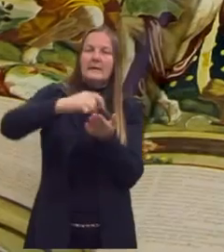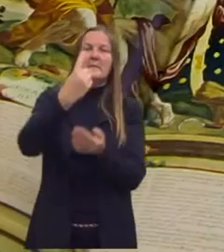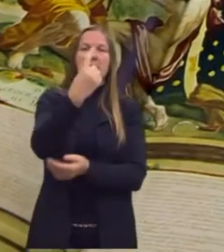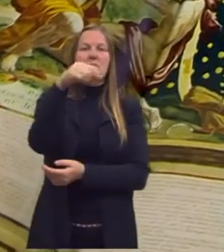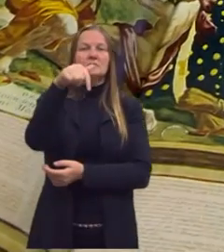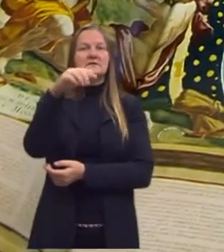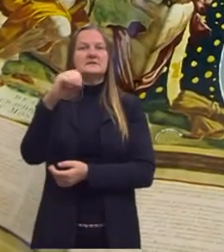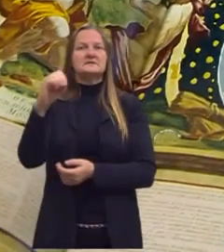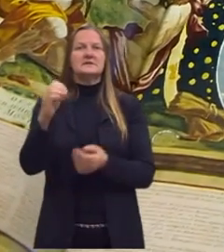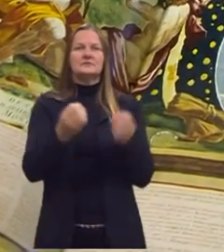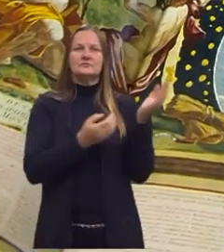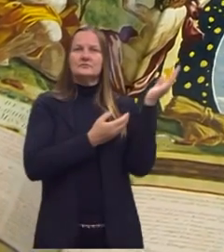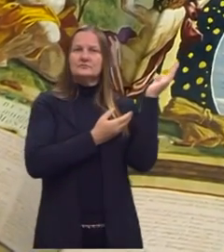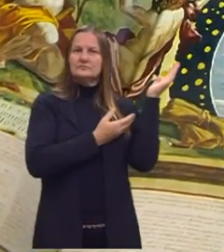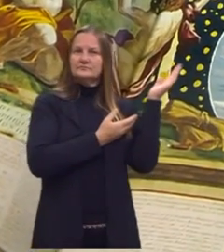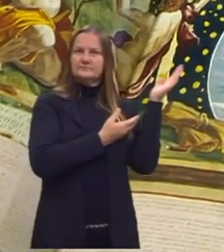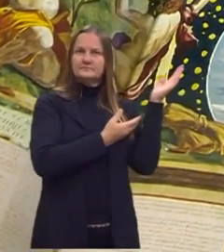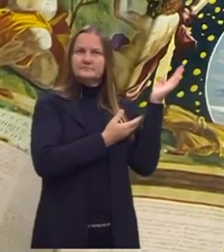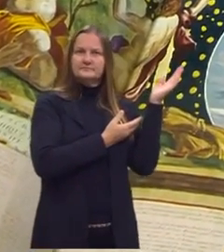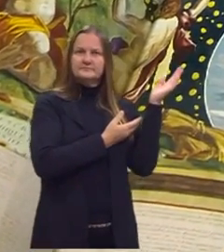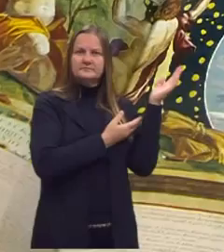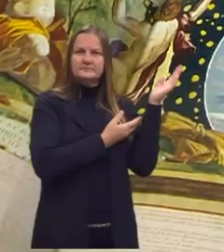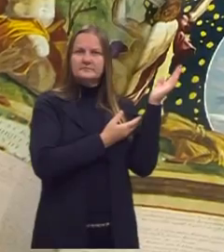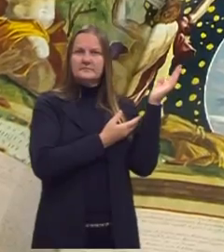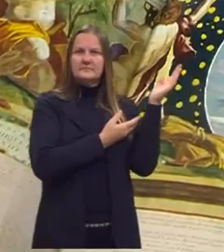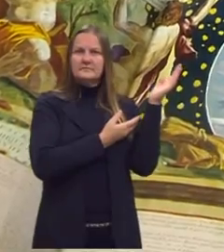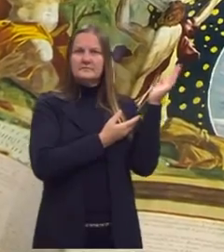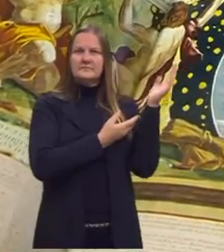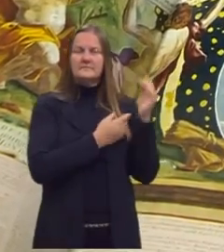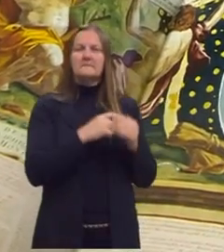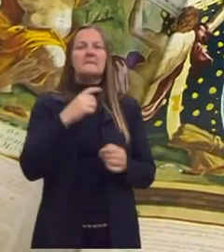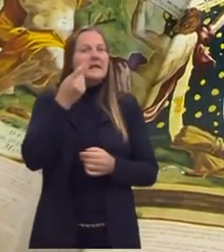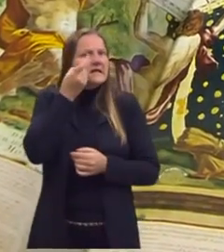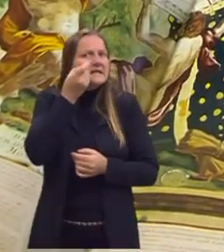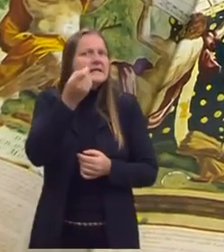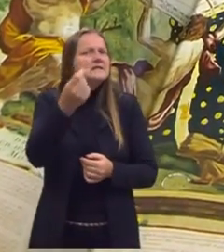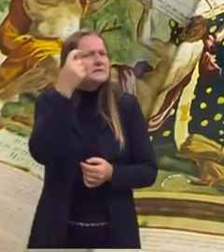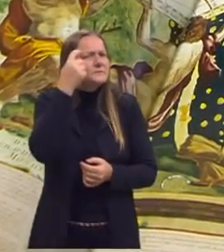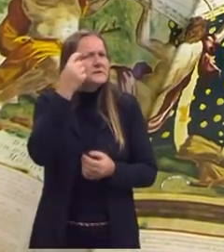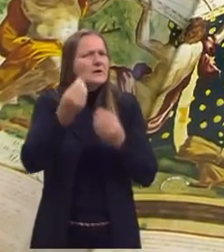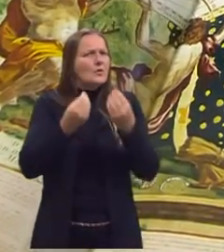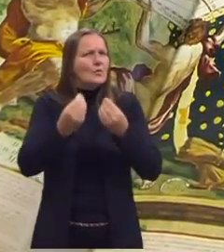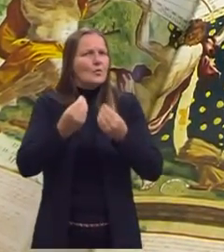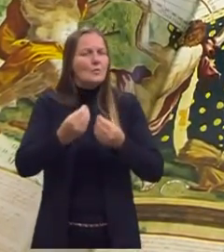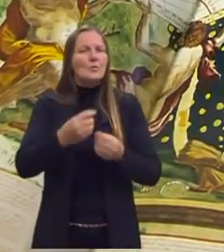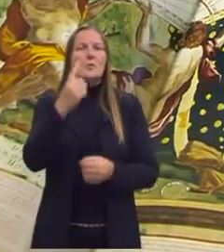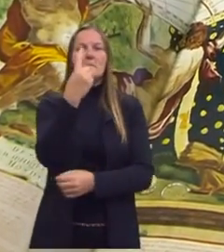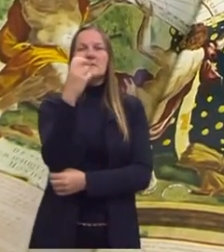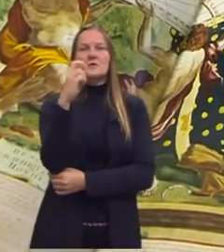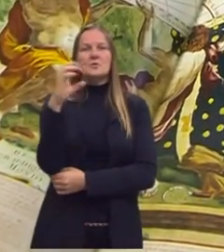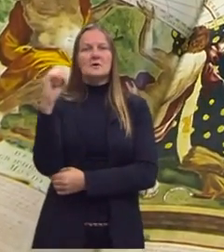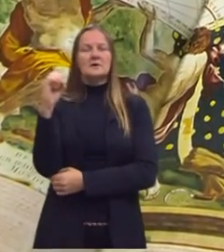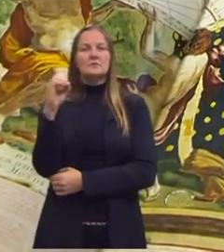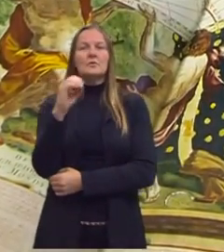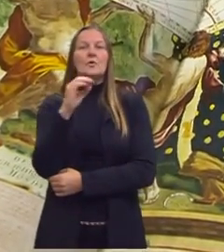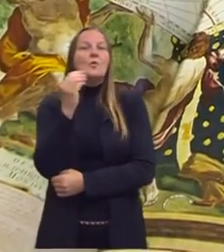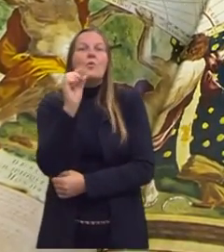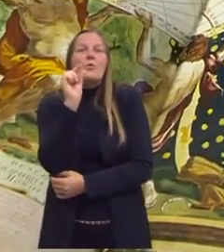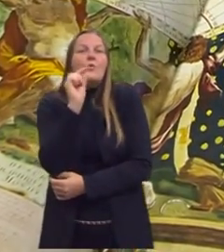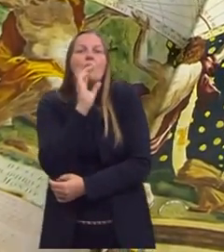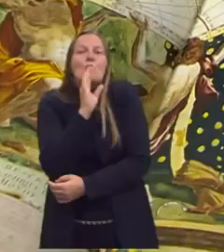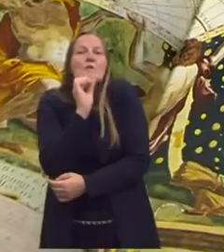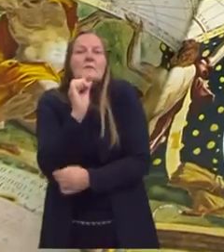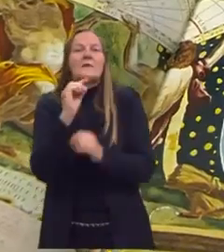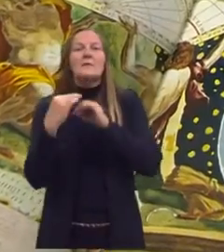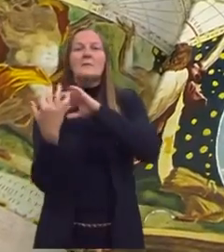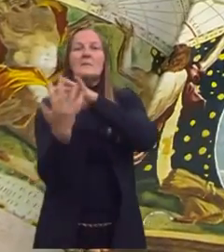.700, já é de um período um pouquinho posterior. Mas é interessante a gente pensar que ali por 1.500, o que se conhecia do mundo era o